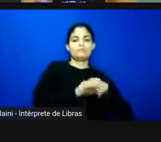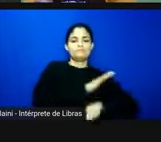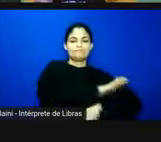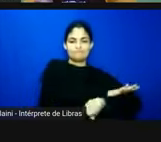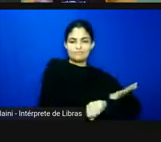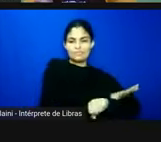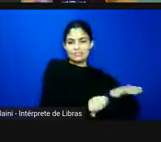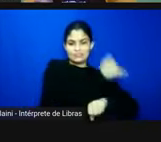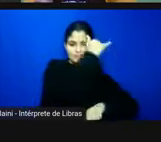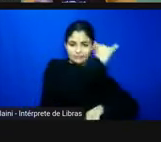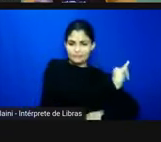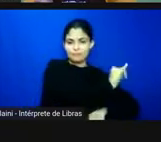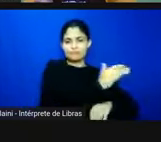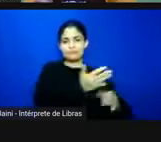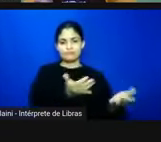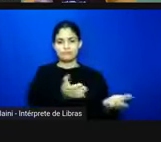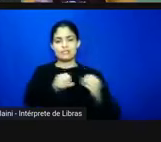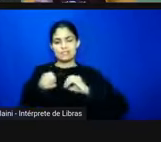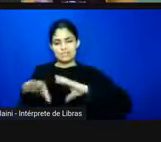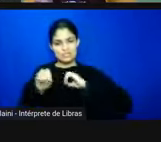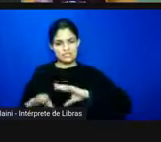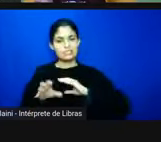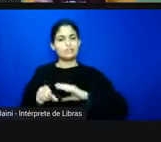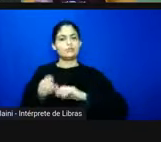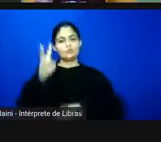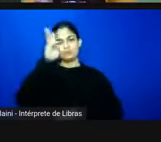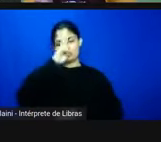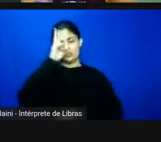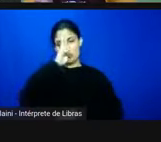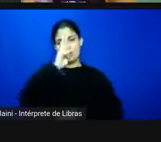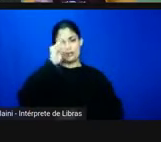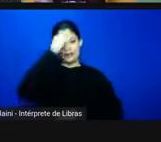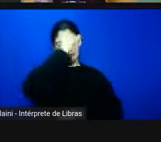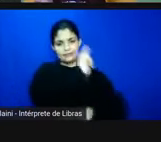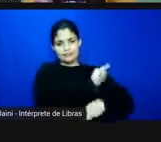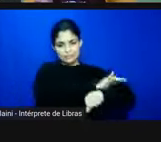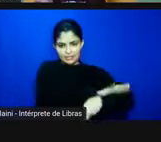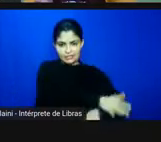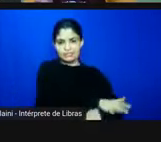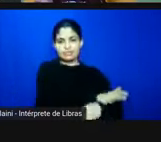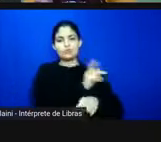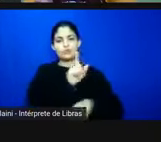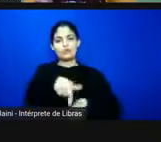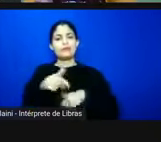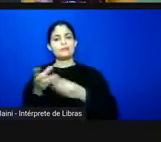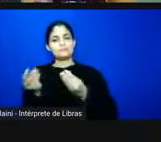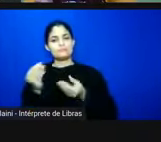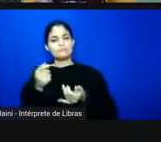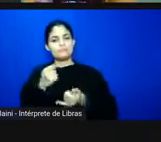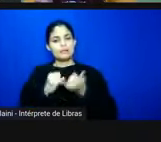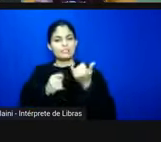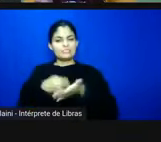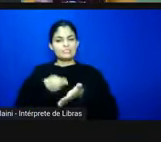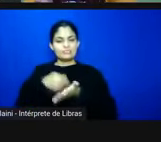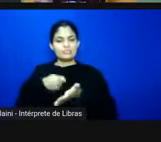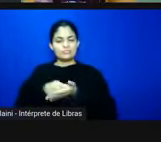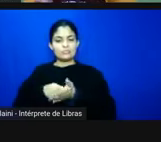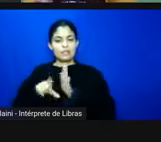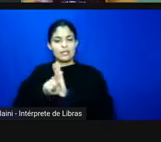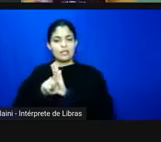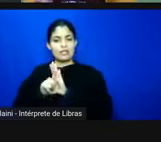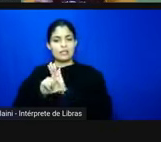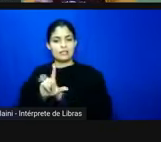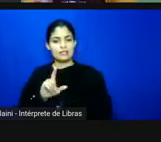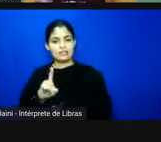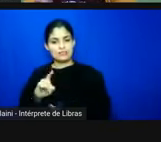ensino de história antirracista é algo que está sendo constantemente colocado por força da LDB a gente